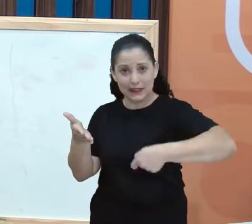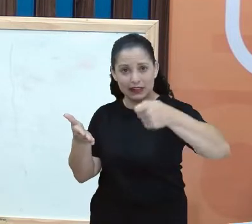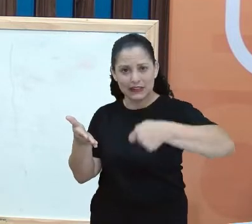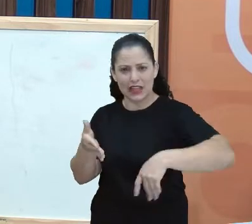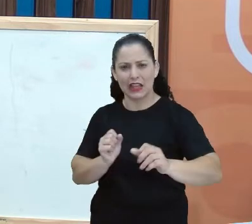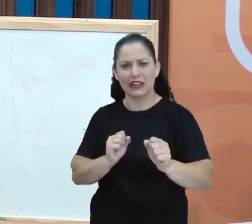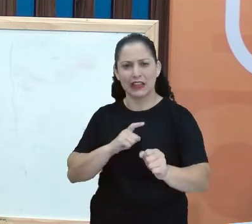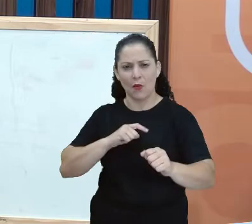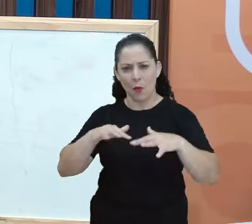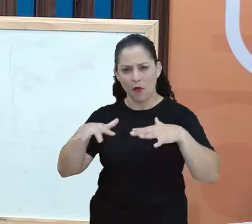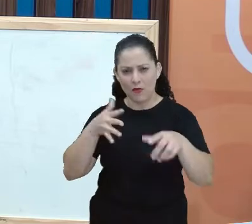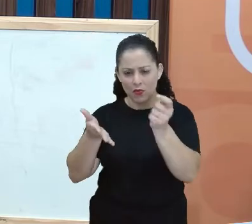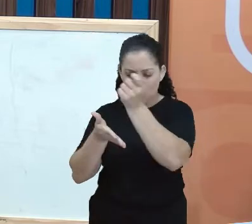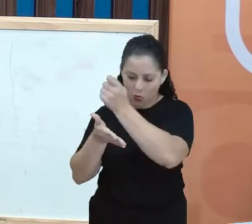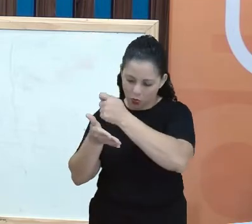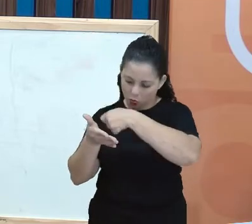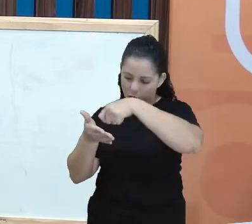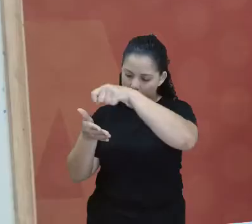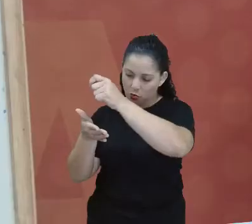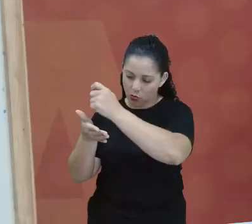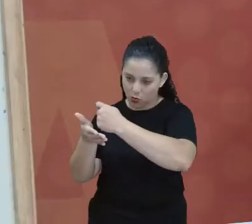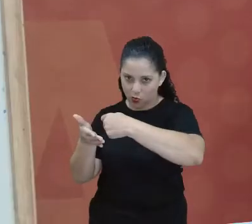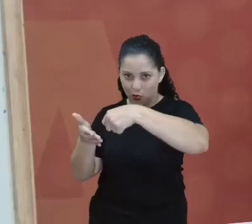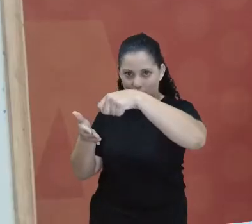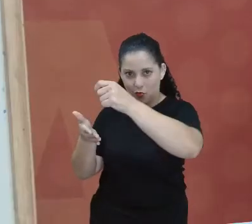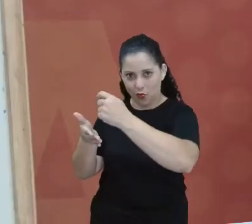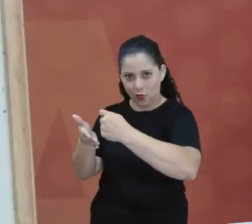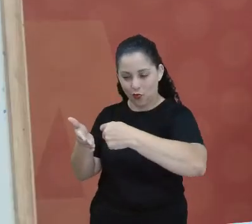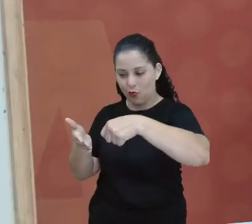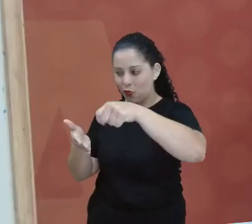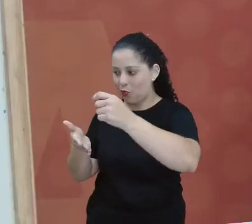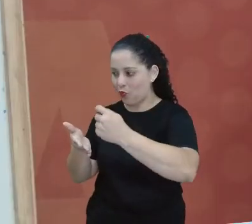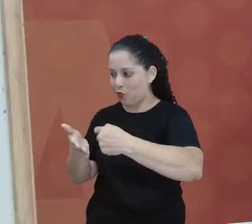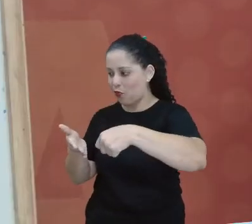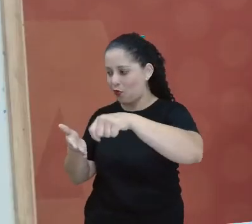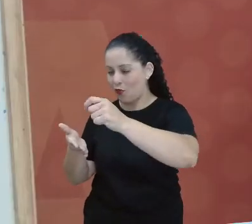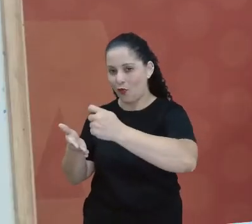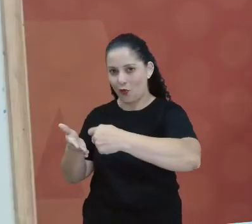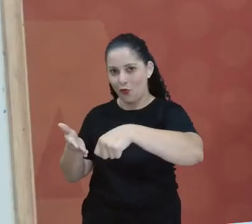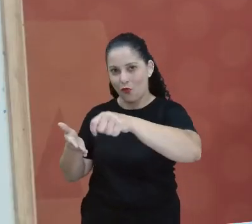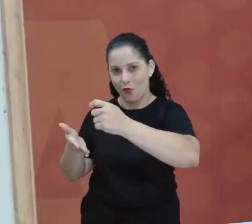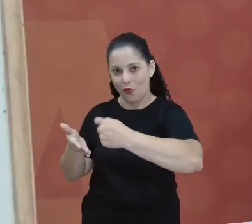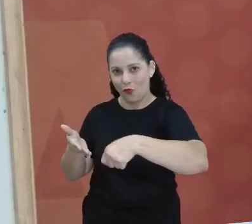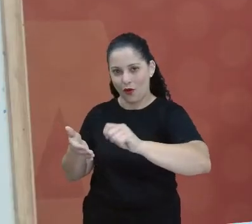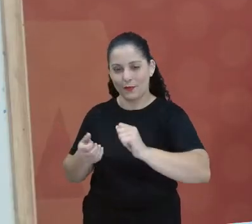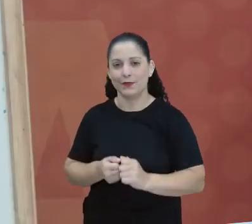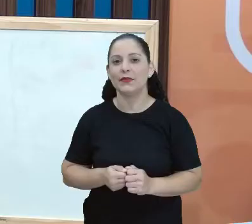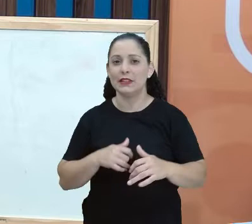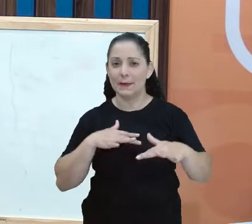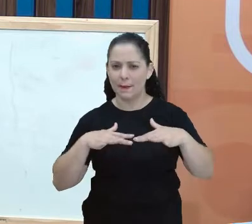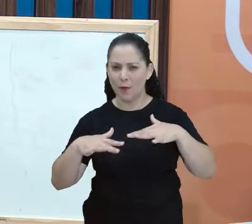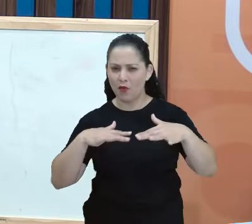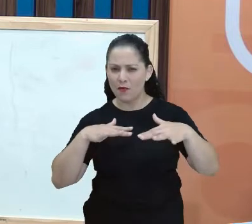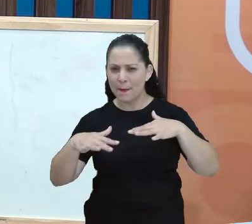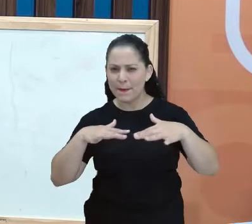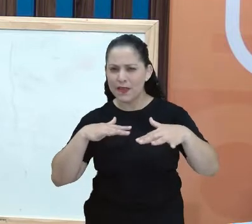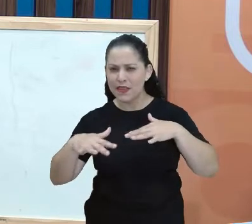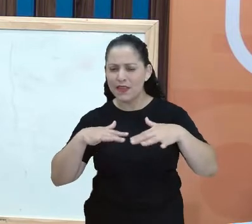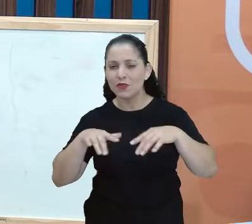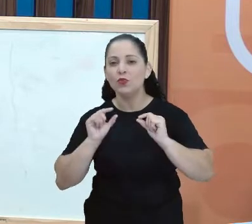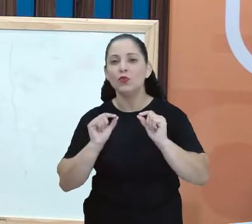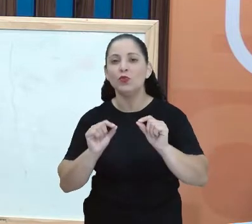movimento a mais, desenhar mais um pouquinho, não é? E esse movimento vai ajudar a você